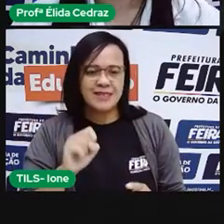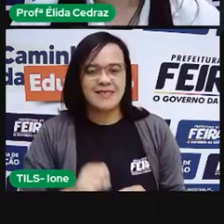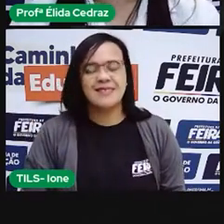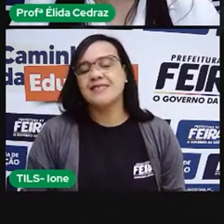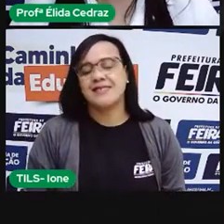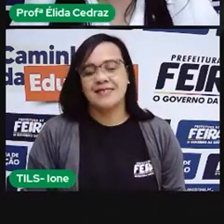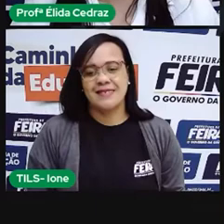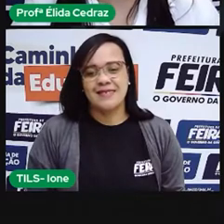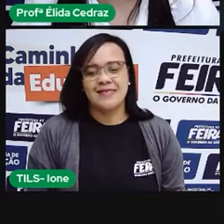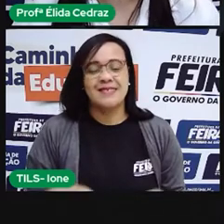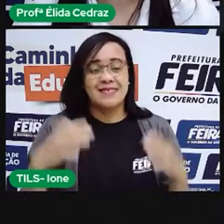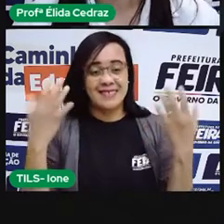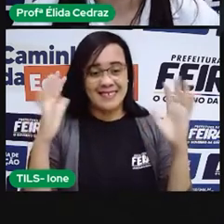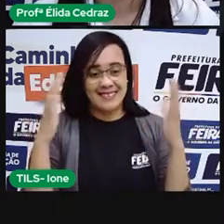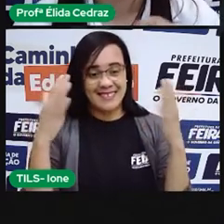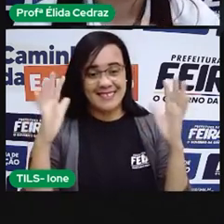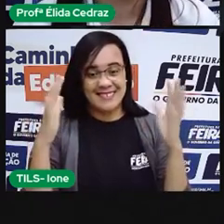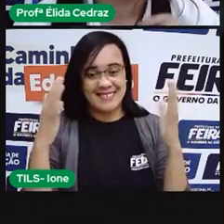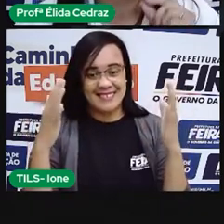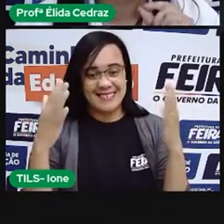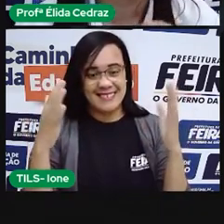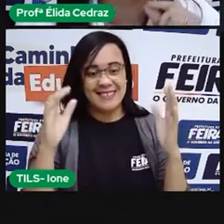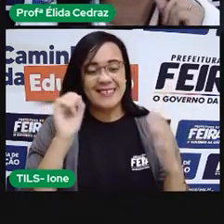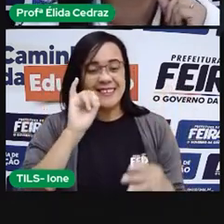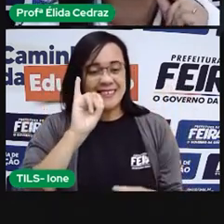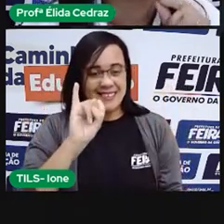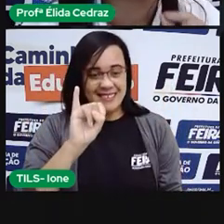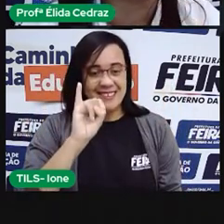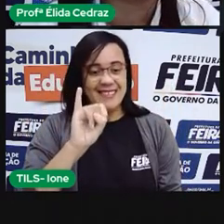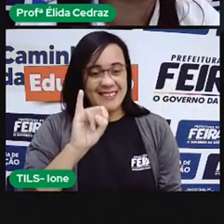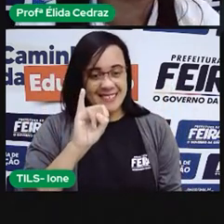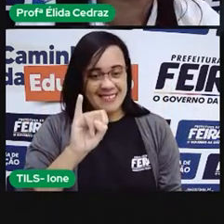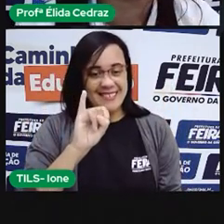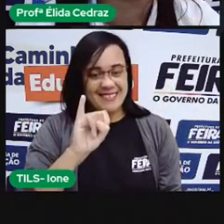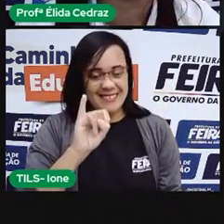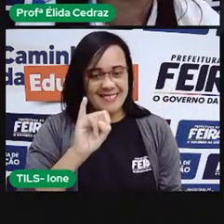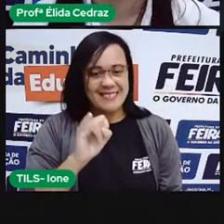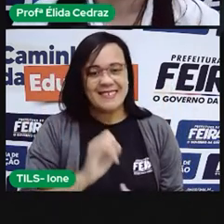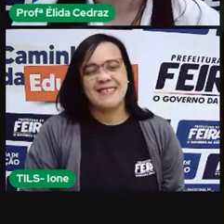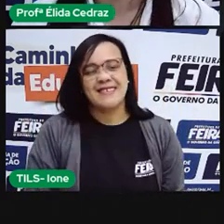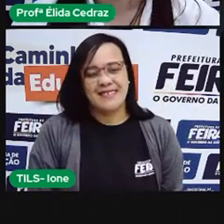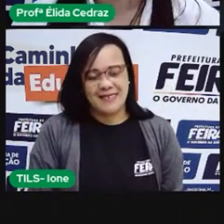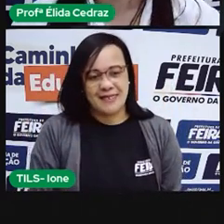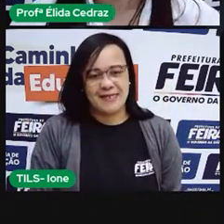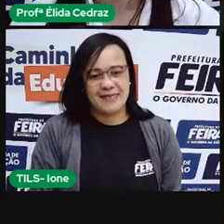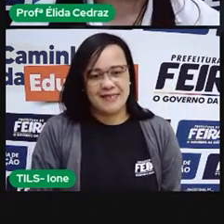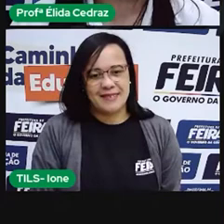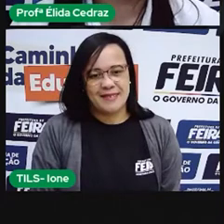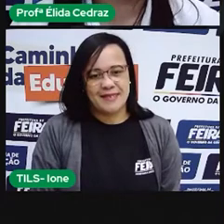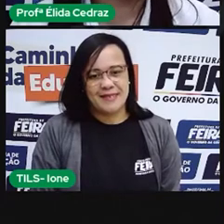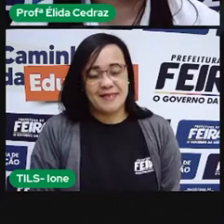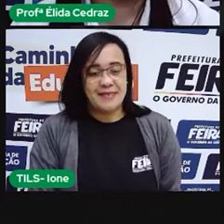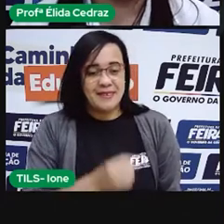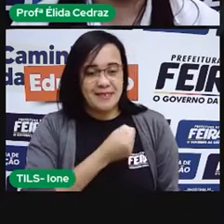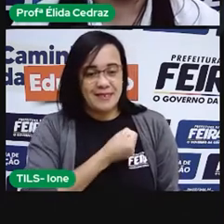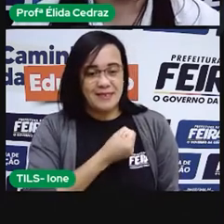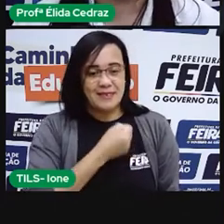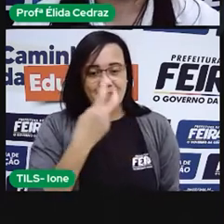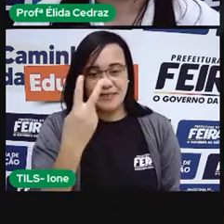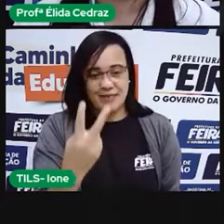Muito bem. Capo T, fecha no mundo.